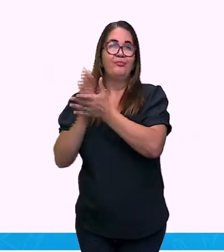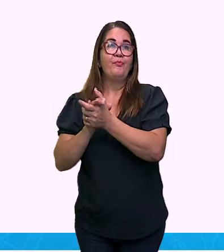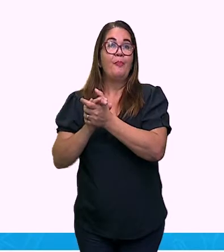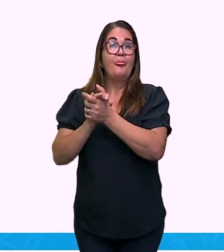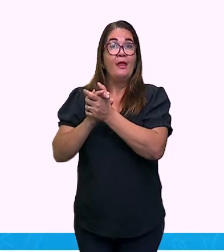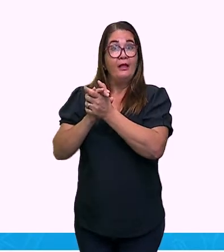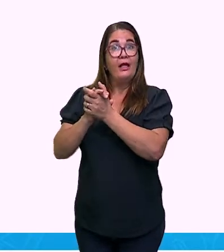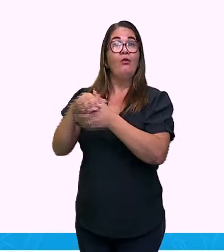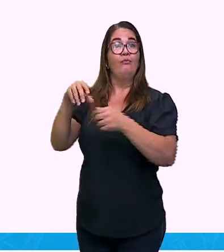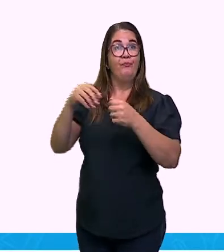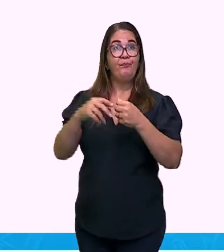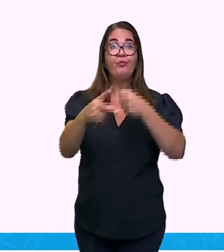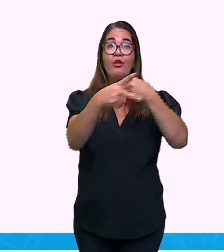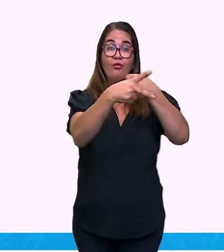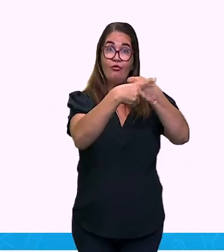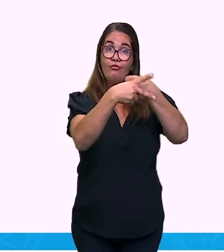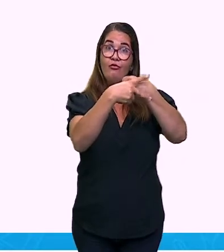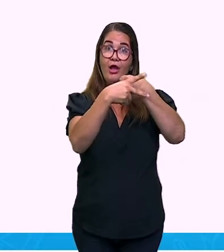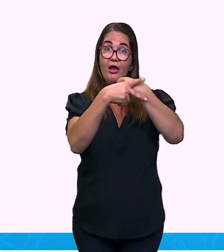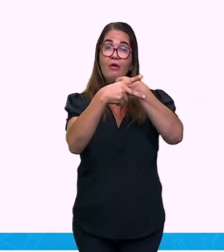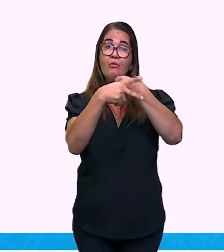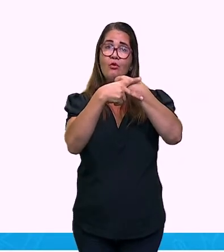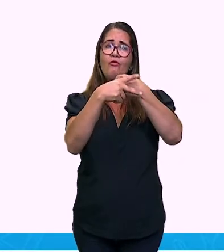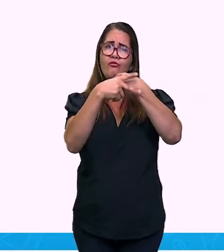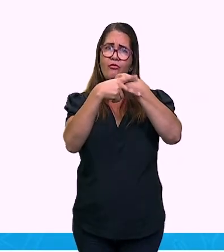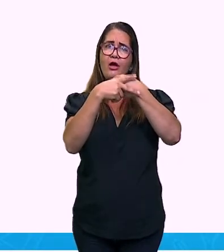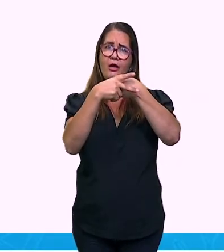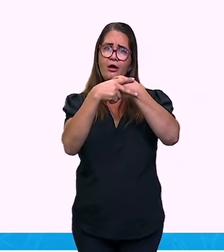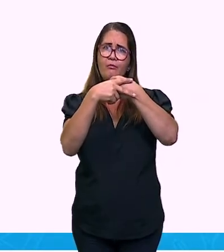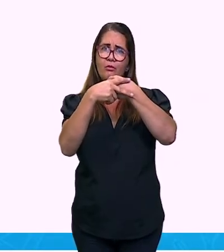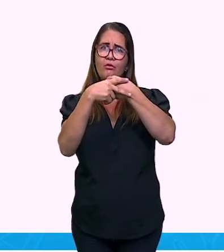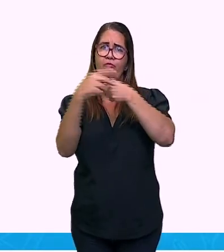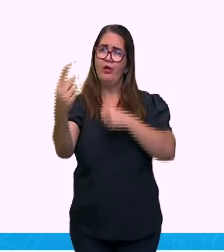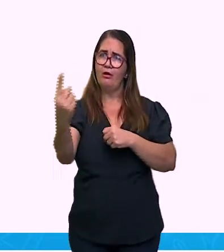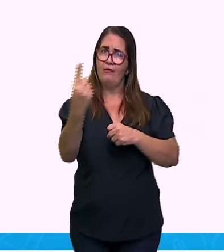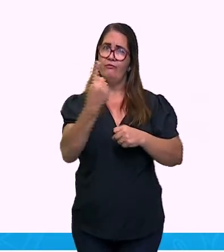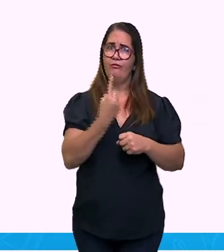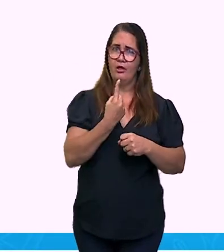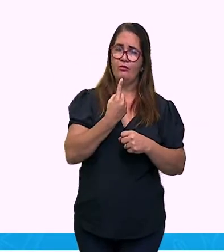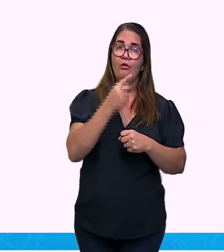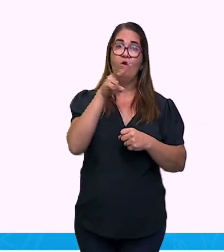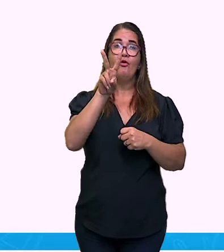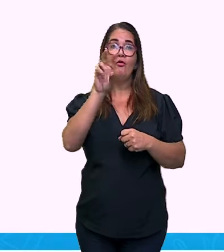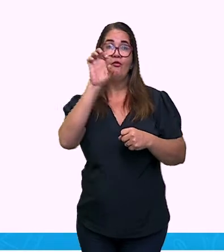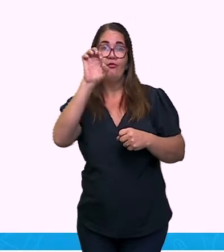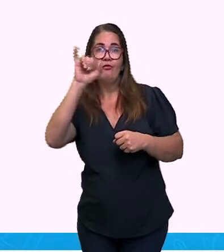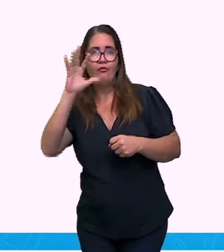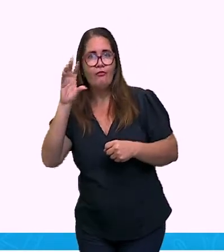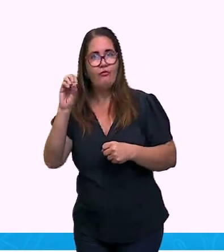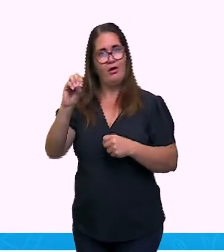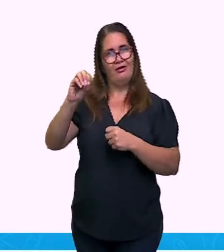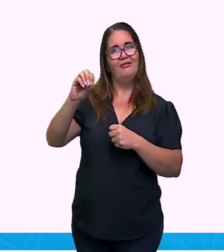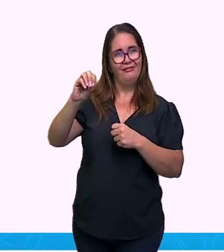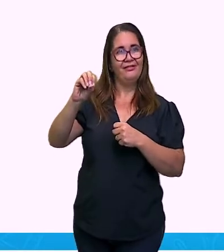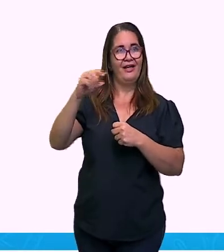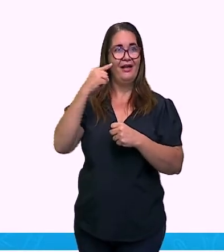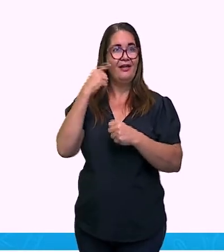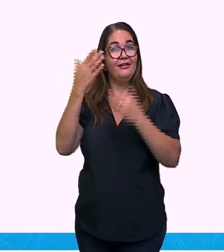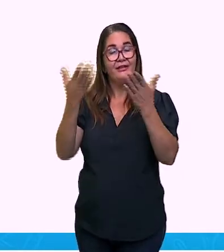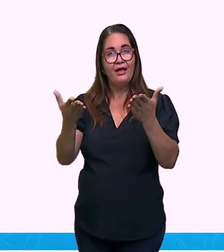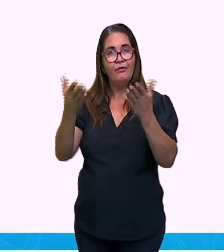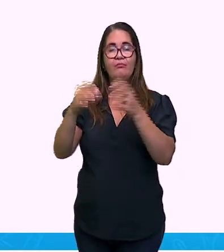tenho o verbo veio e o verbo deixou. Dois verbos, período composto, certo?